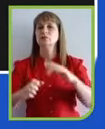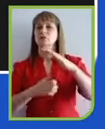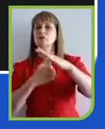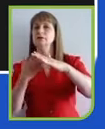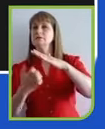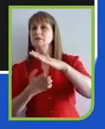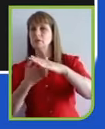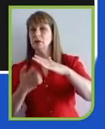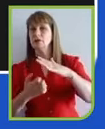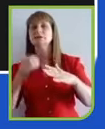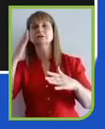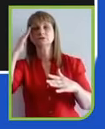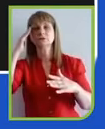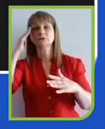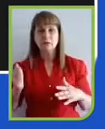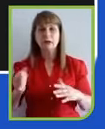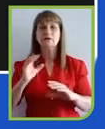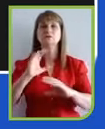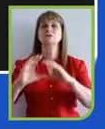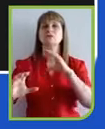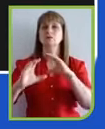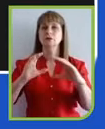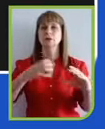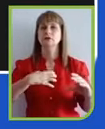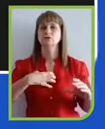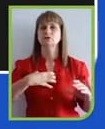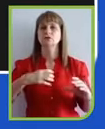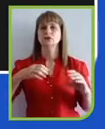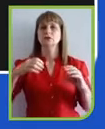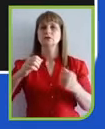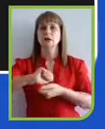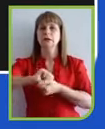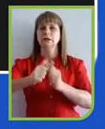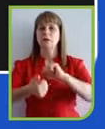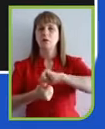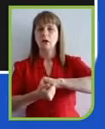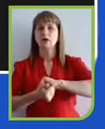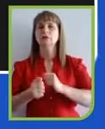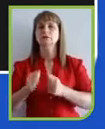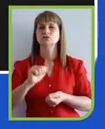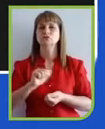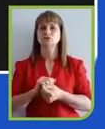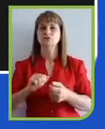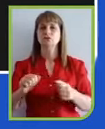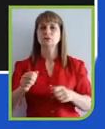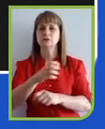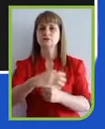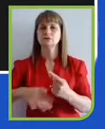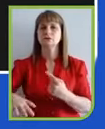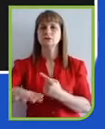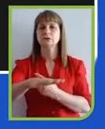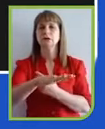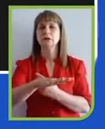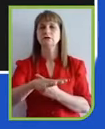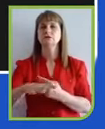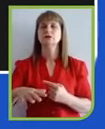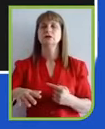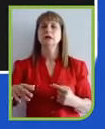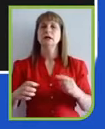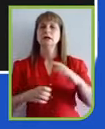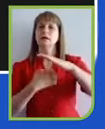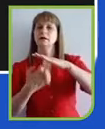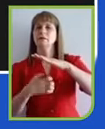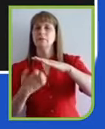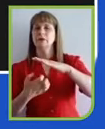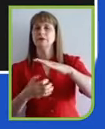comunicar de modo adequado com a sociedade, em empresas mais queridas, mais desejadas, mais respeitadas.